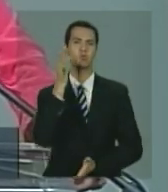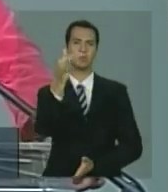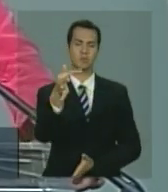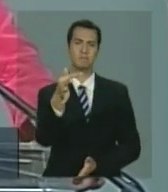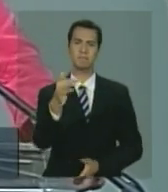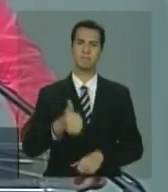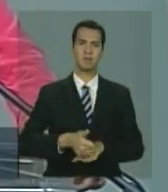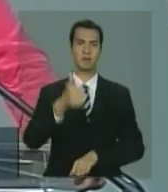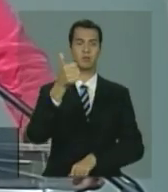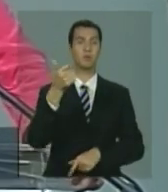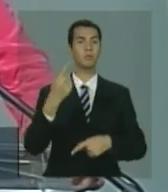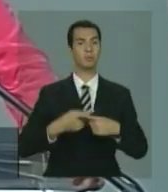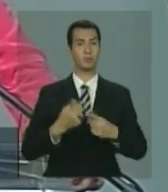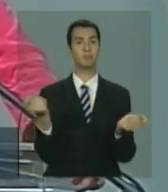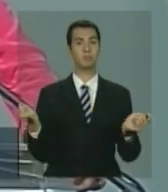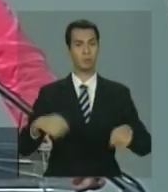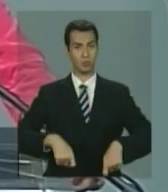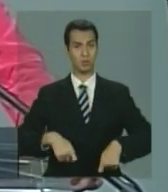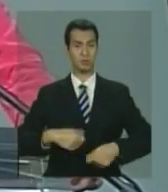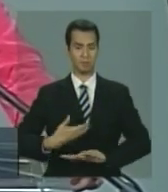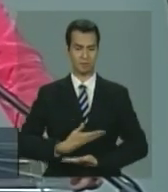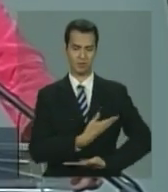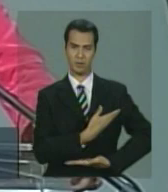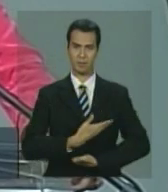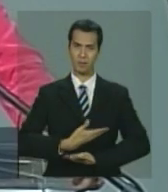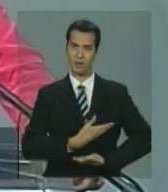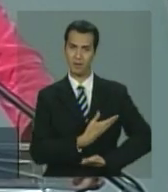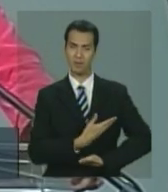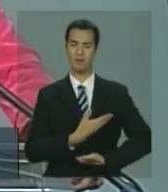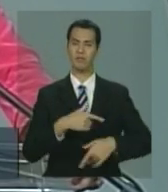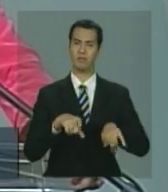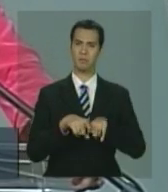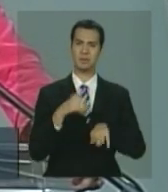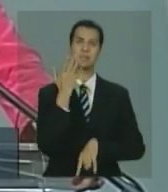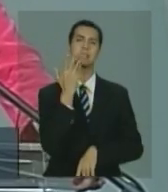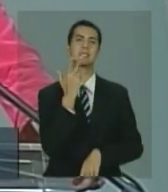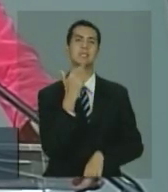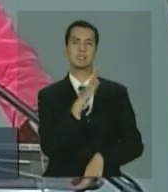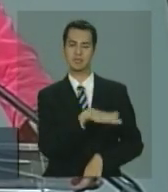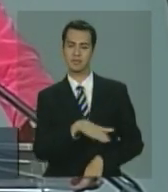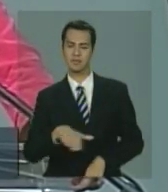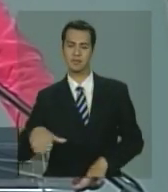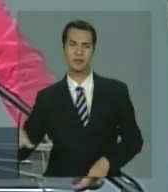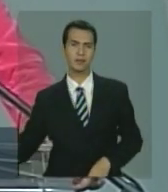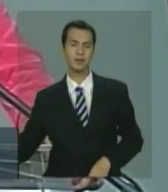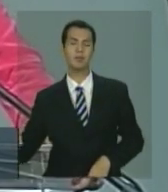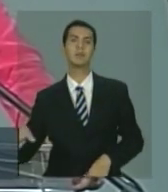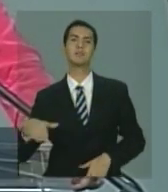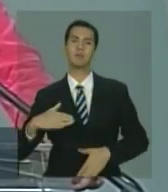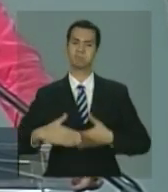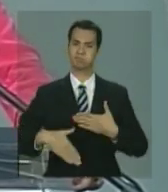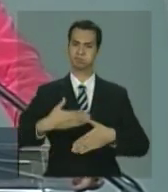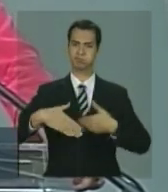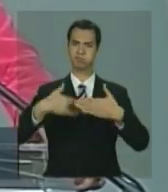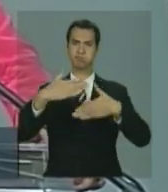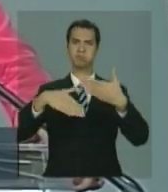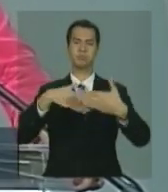os bebês e as crianças nos futuros brasileiros que, de fato,